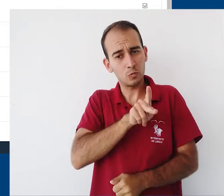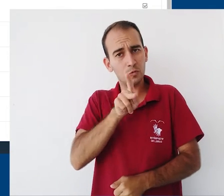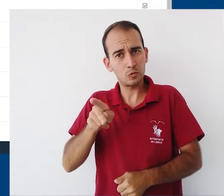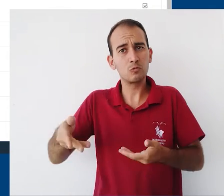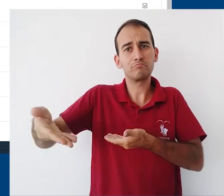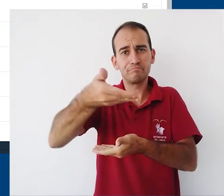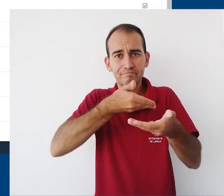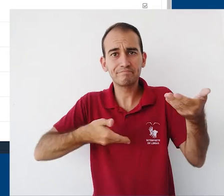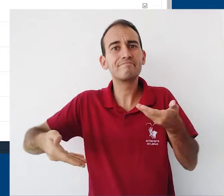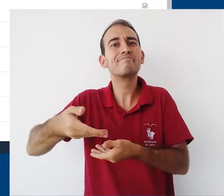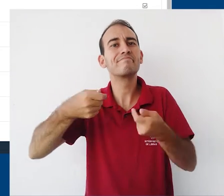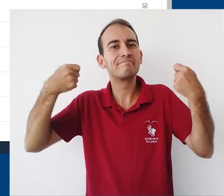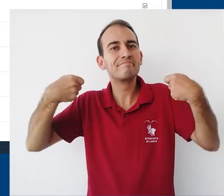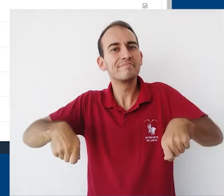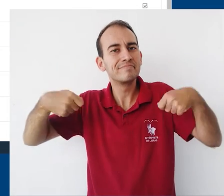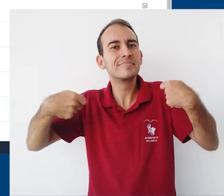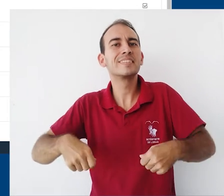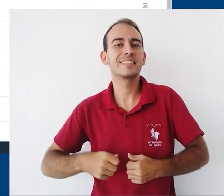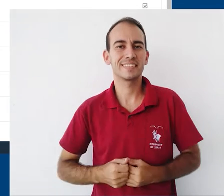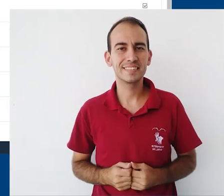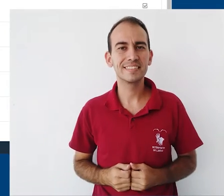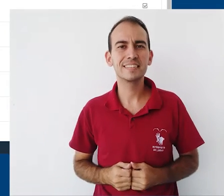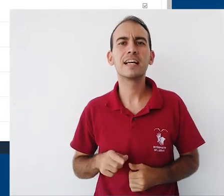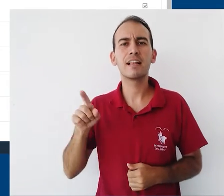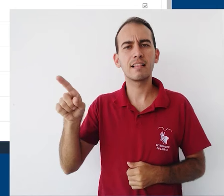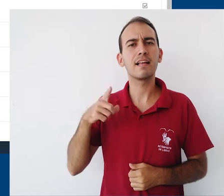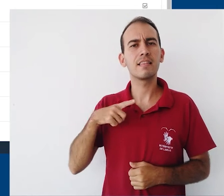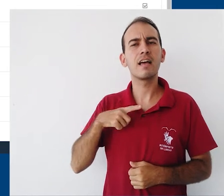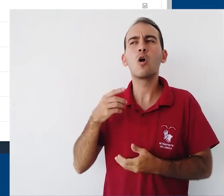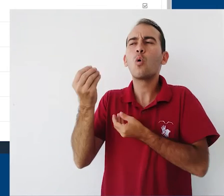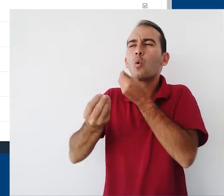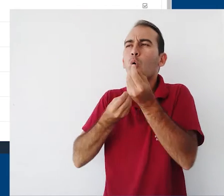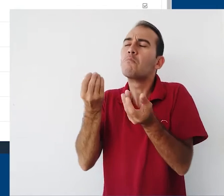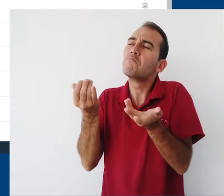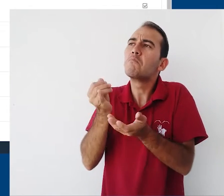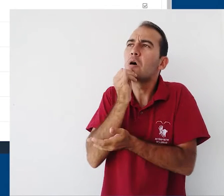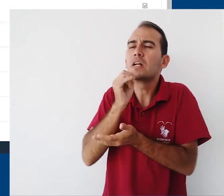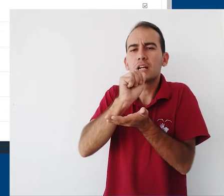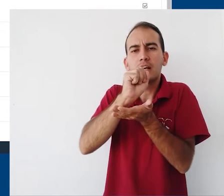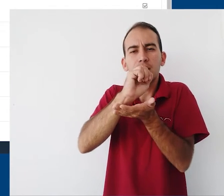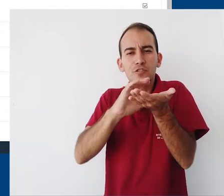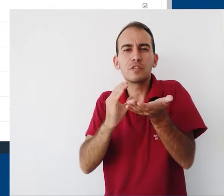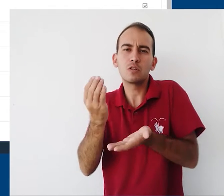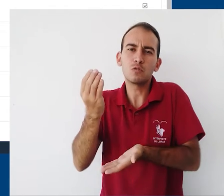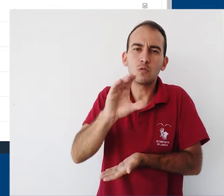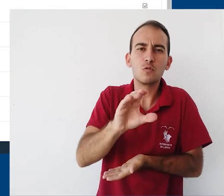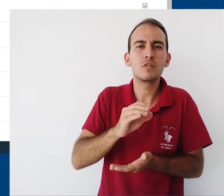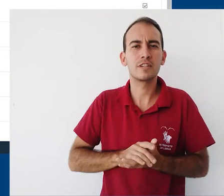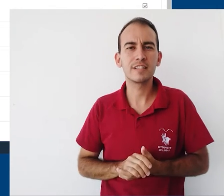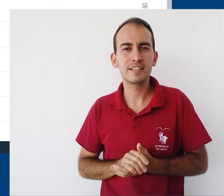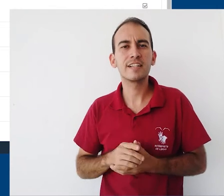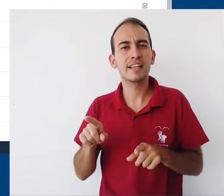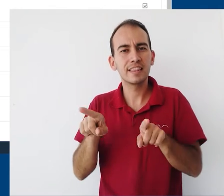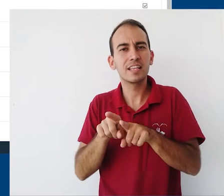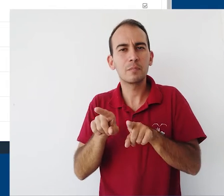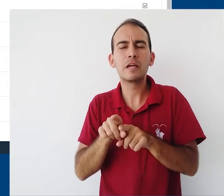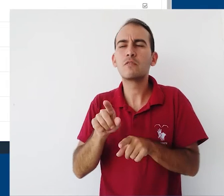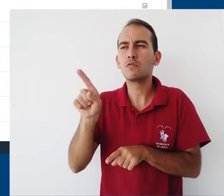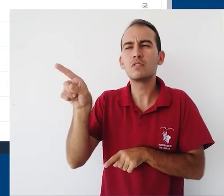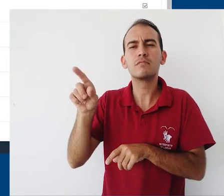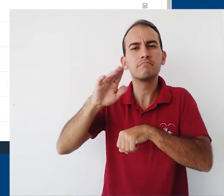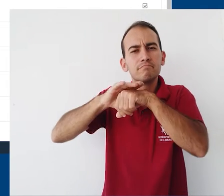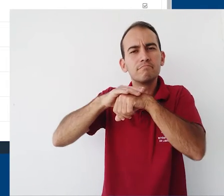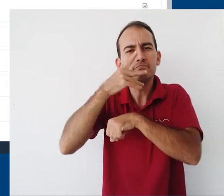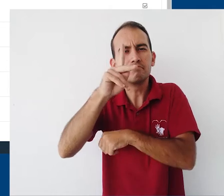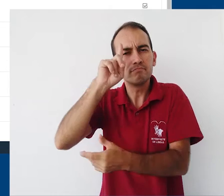oferece alguns recursos, no caso seriam as atividades, que vão permitir a interação entre alunos